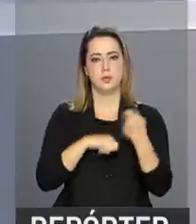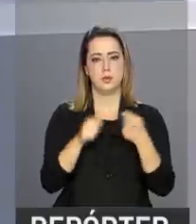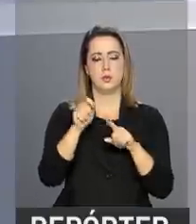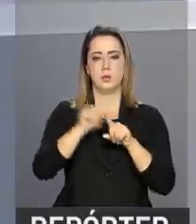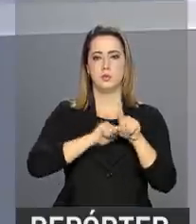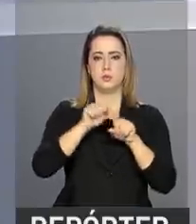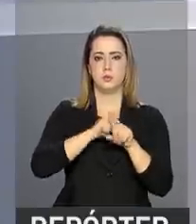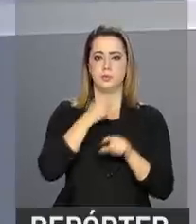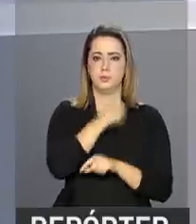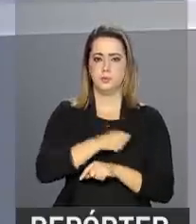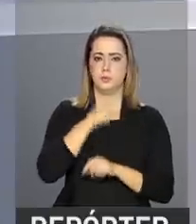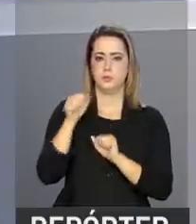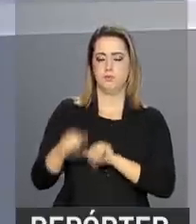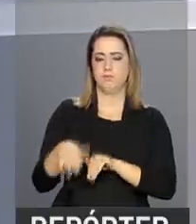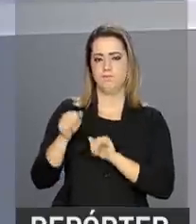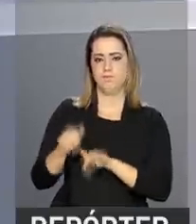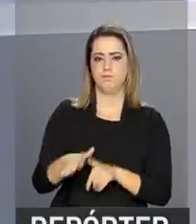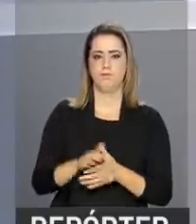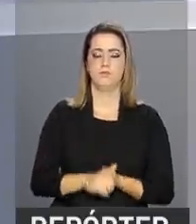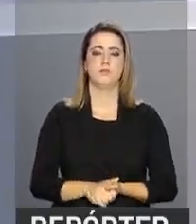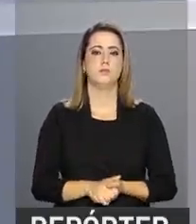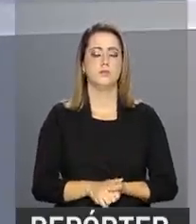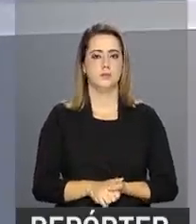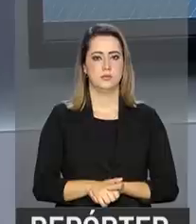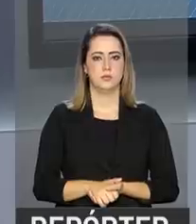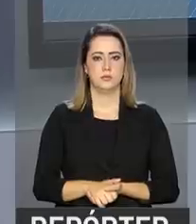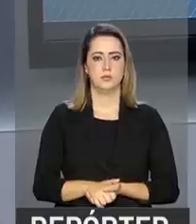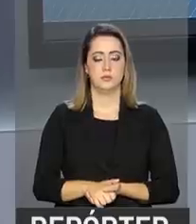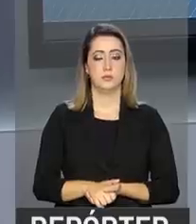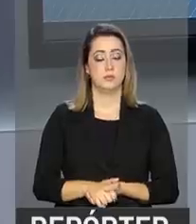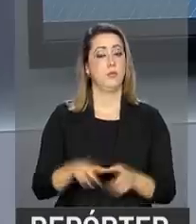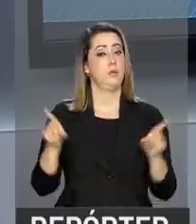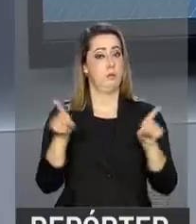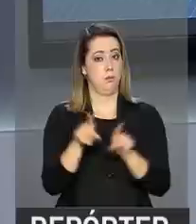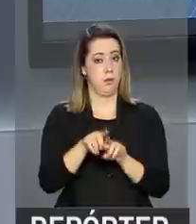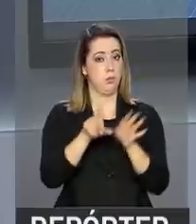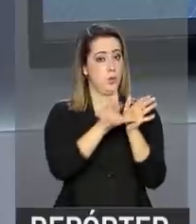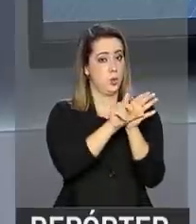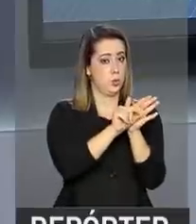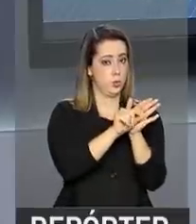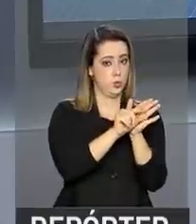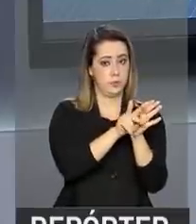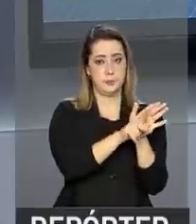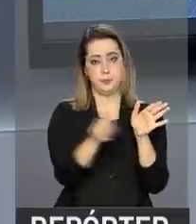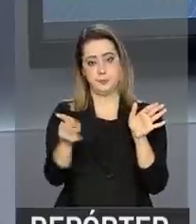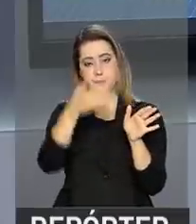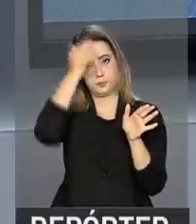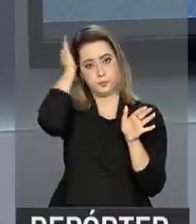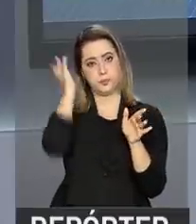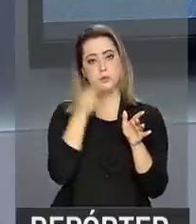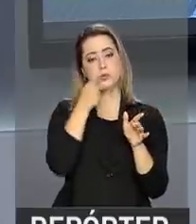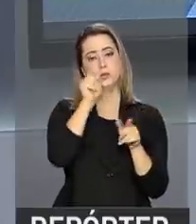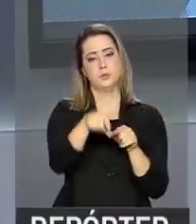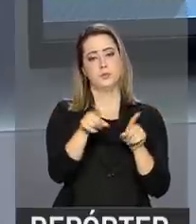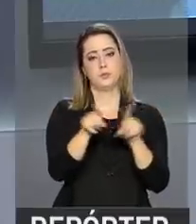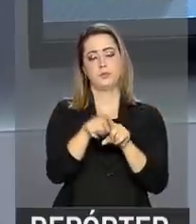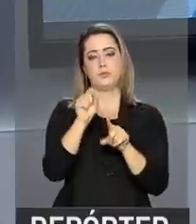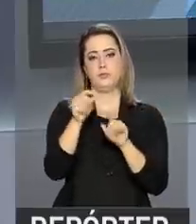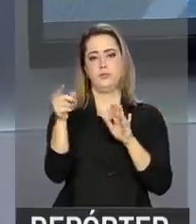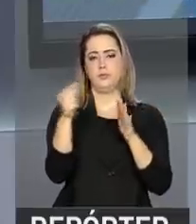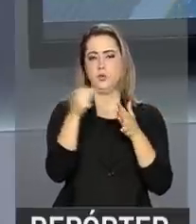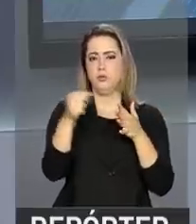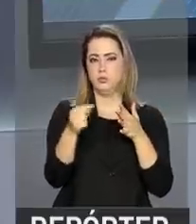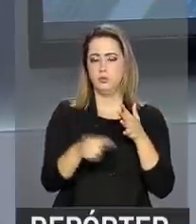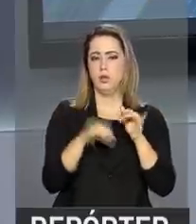economia nos meses de agosto e setembro. E ainda pelas redes sociais, o presidente Michel Temer falou